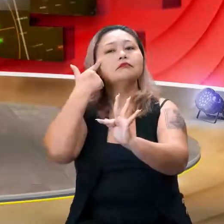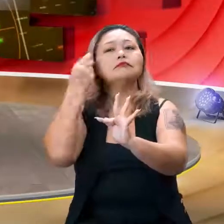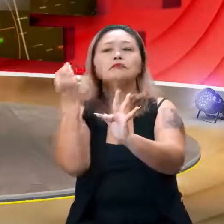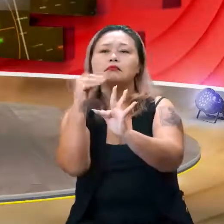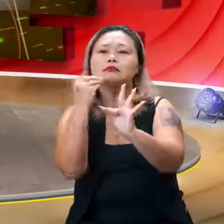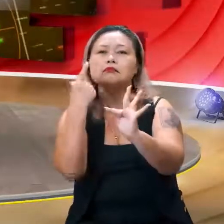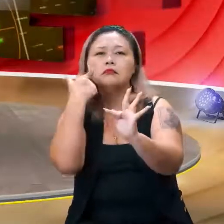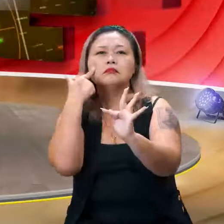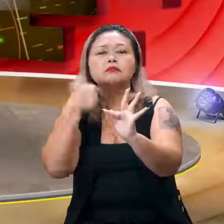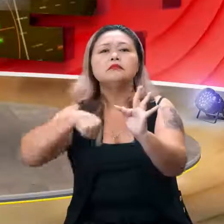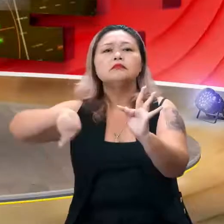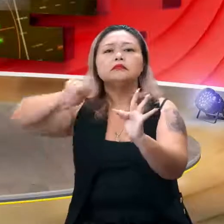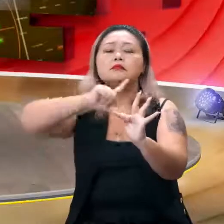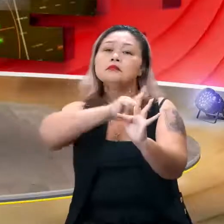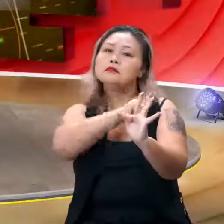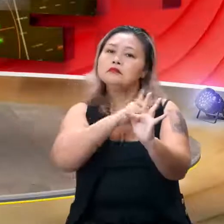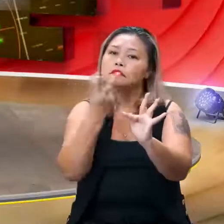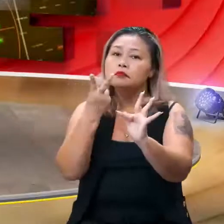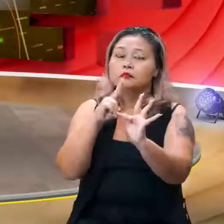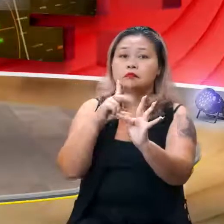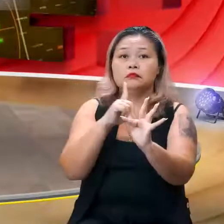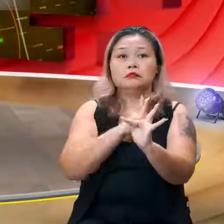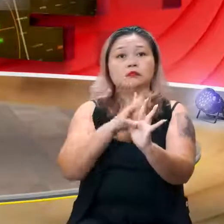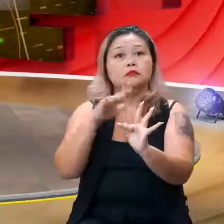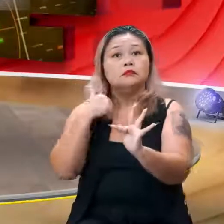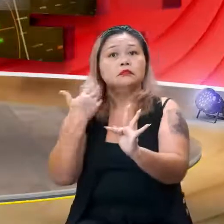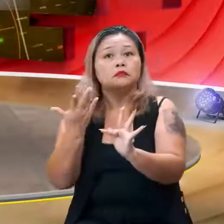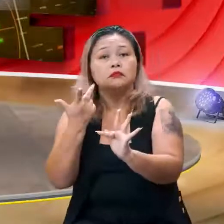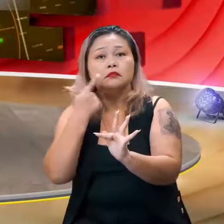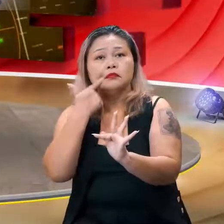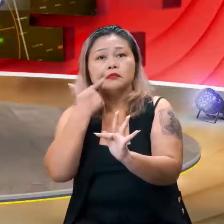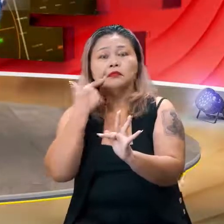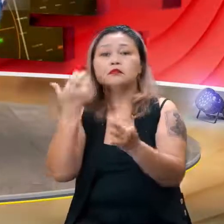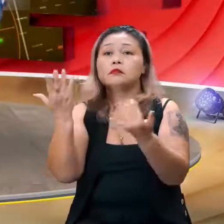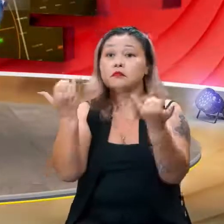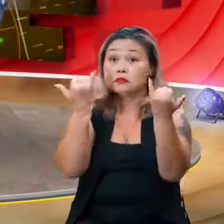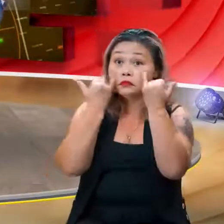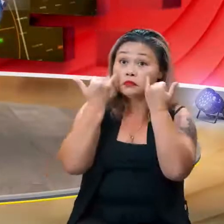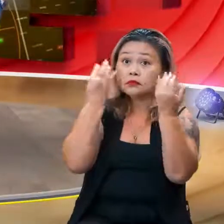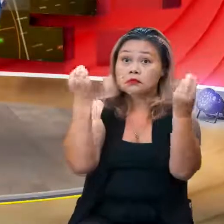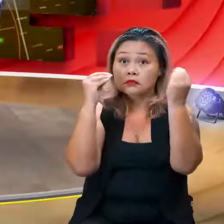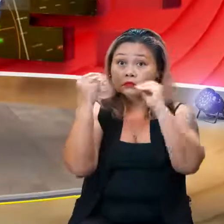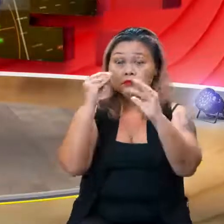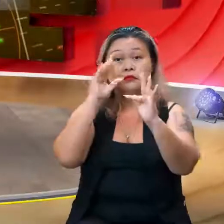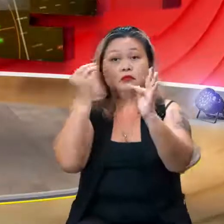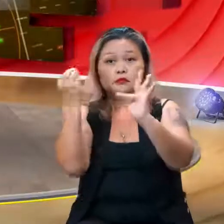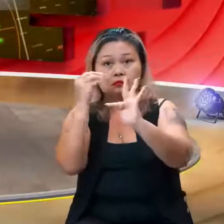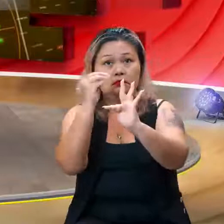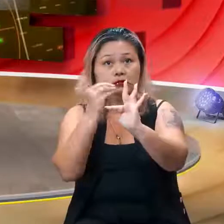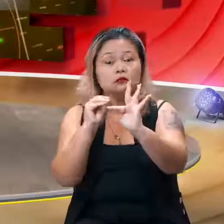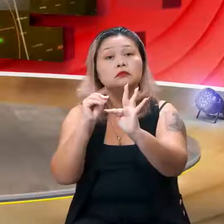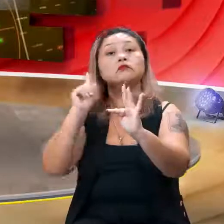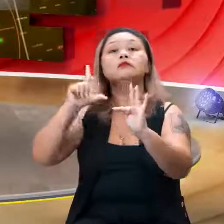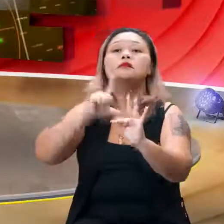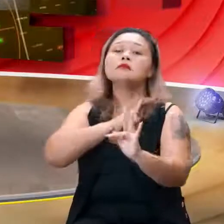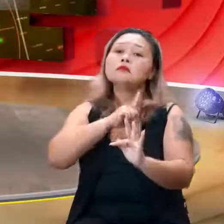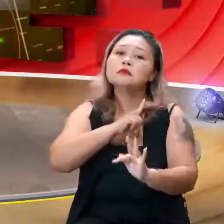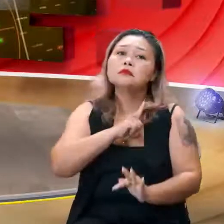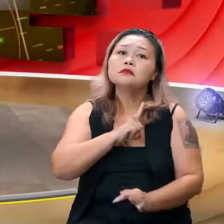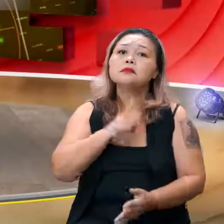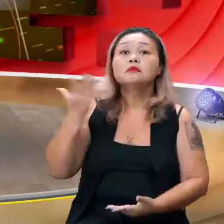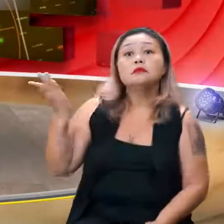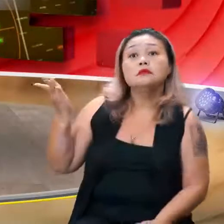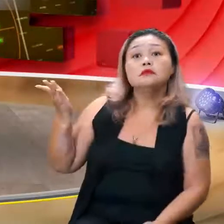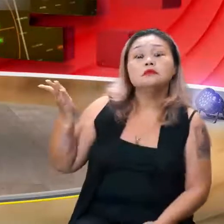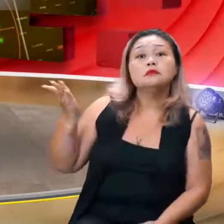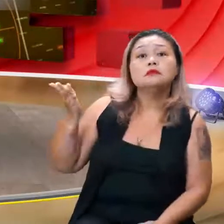existem duas situações. Existe a gente coletar as informações e montar o gráfico, construir o gráfico, e tem essa situação assim.